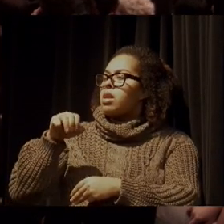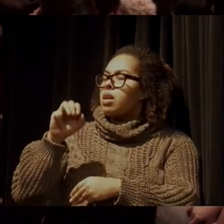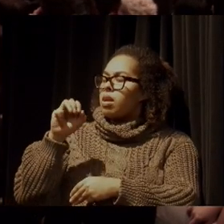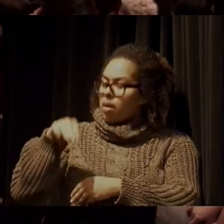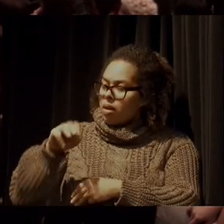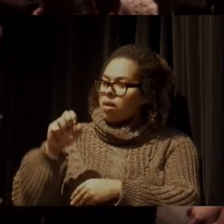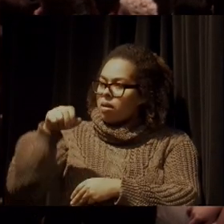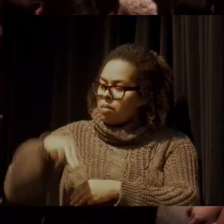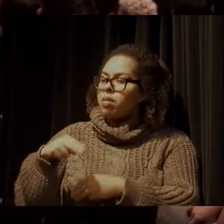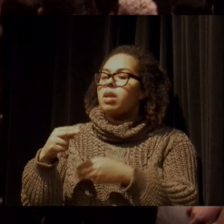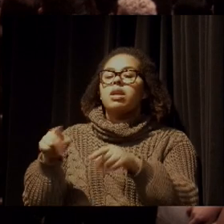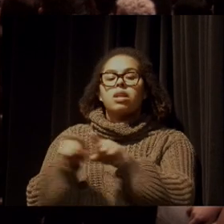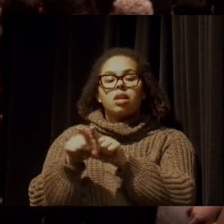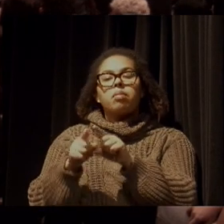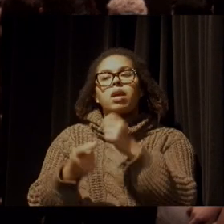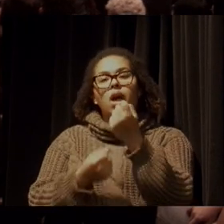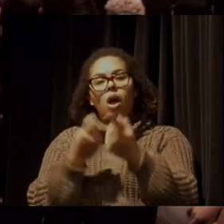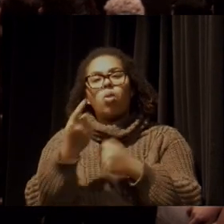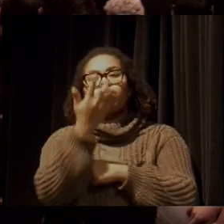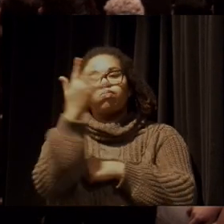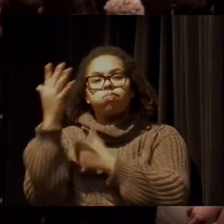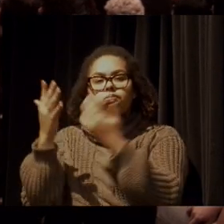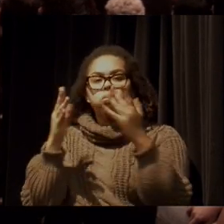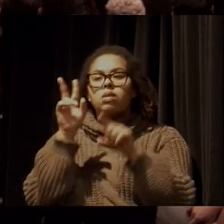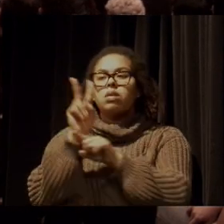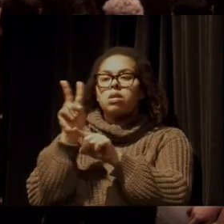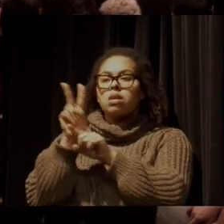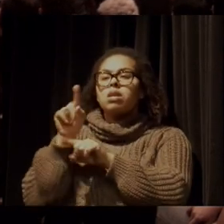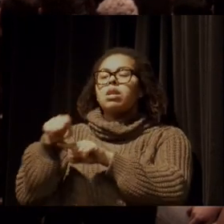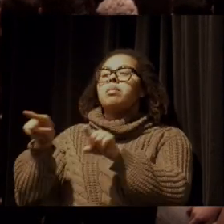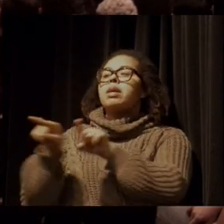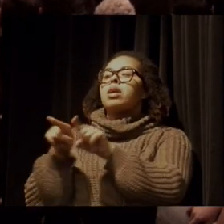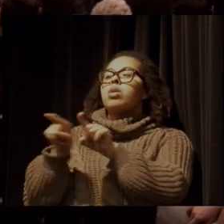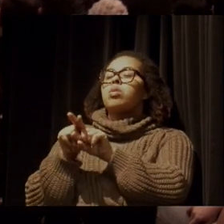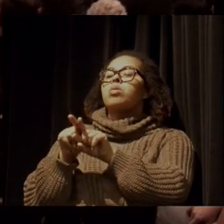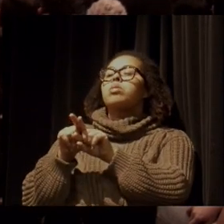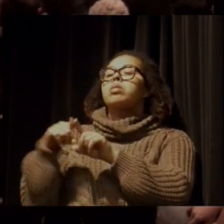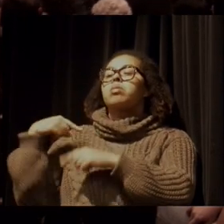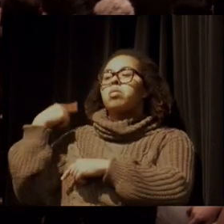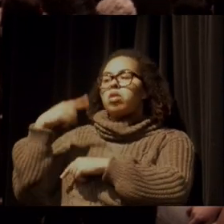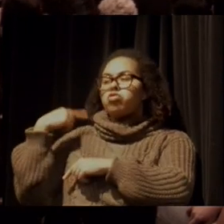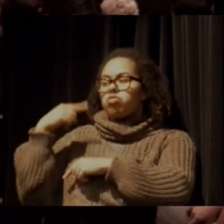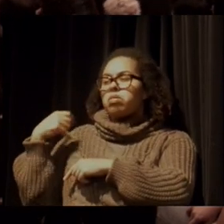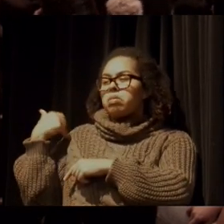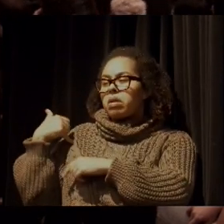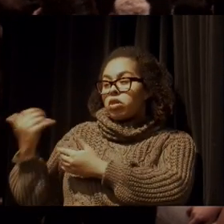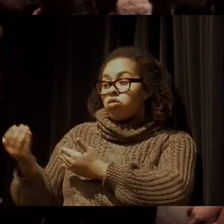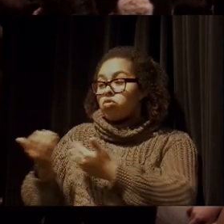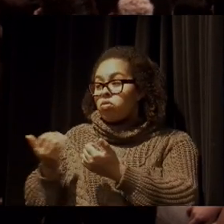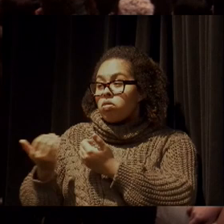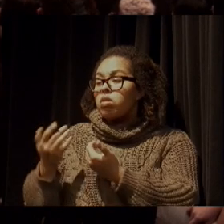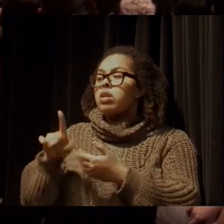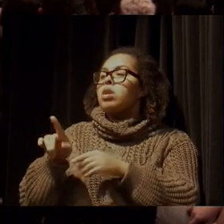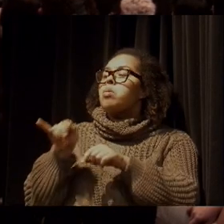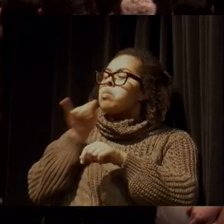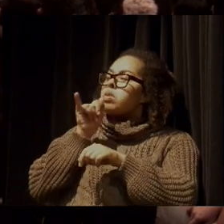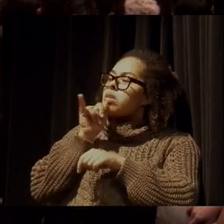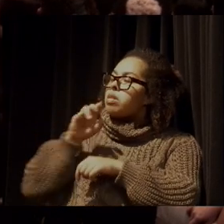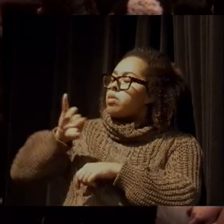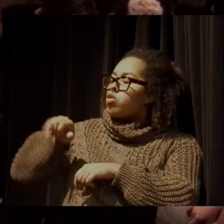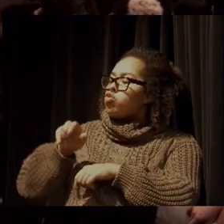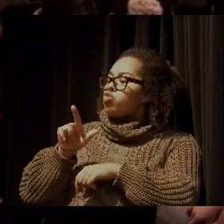da SOS Mata Atlântica, o Rafael, que é um advogado jovem, ali eu e a Carmen viu o Juliano